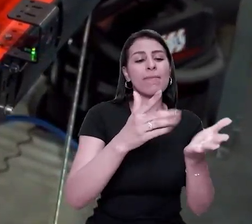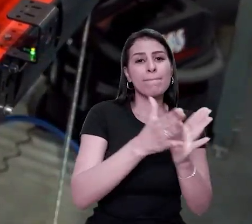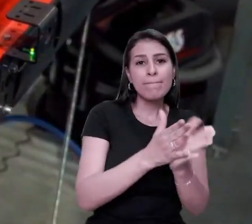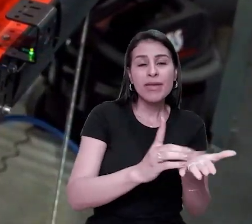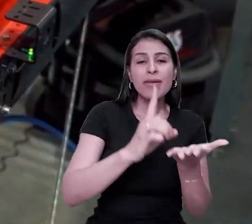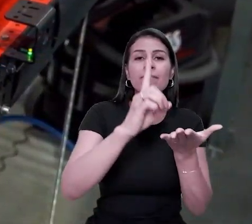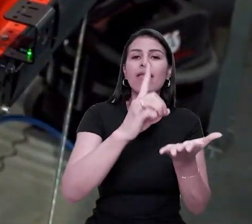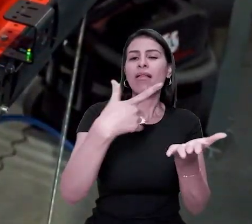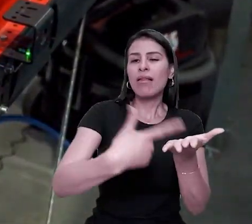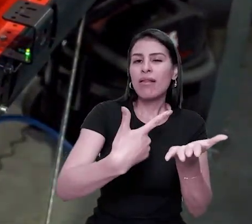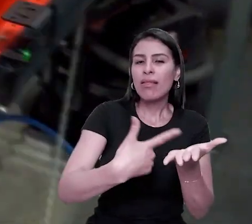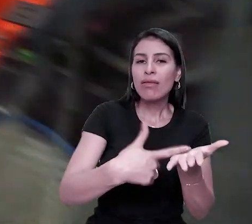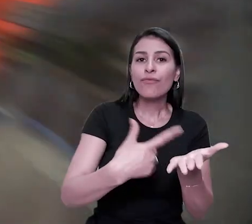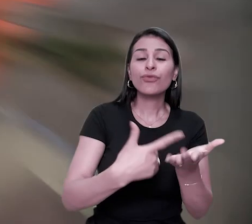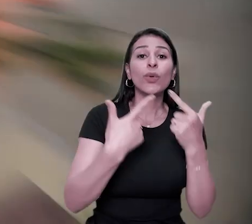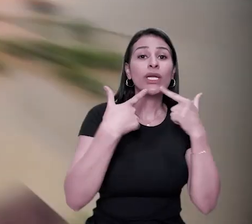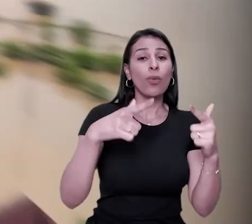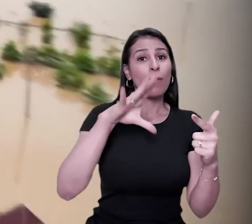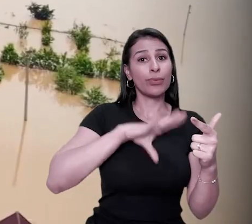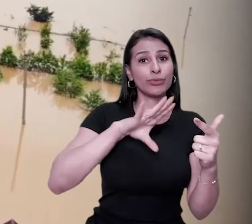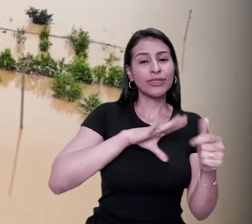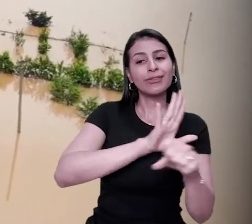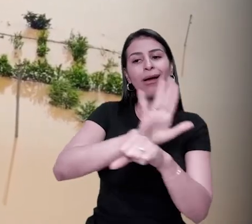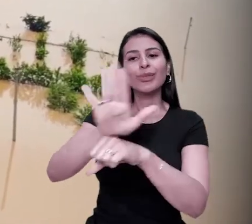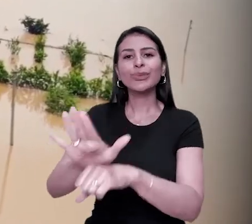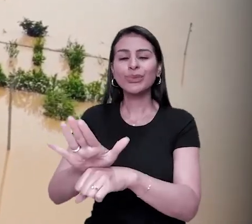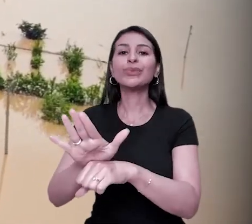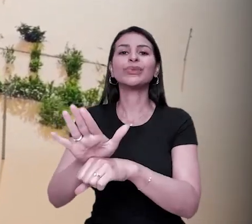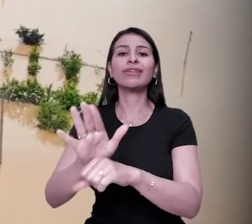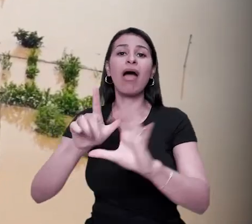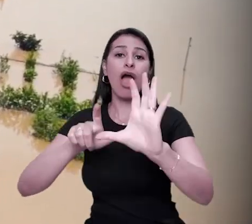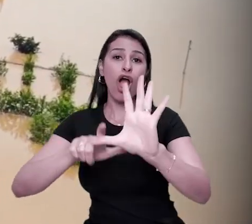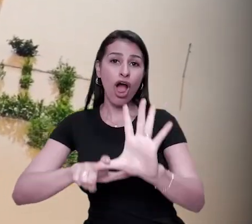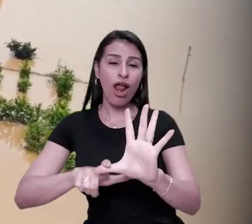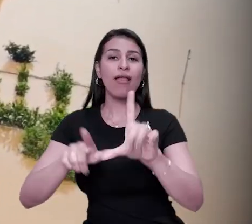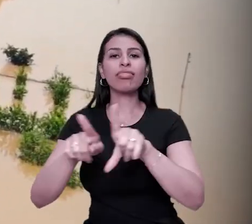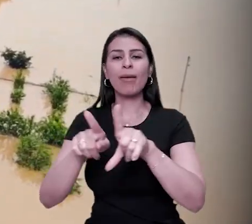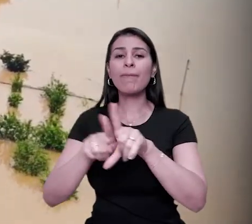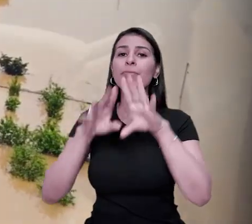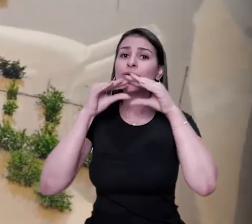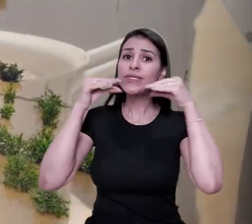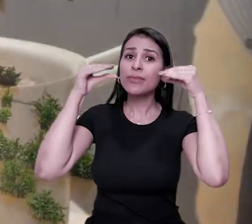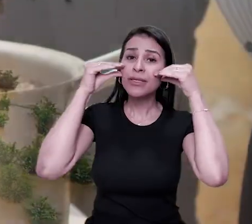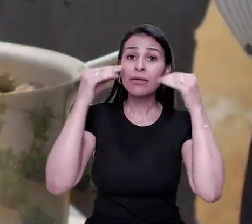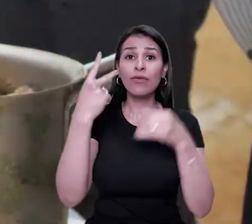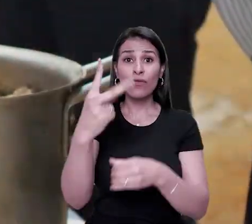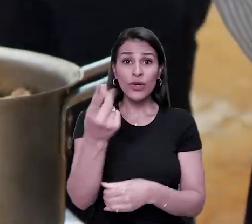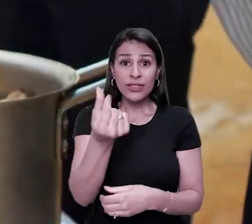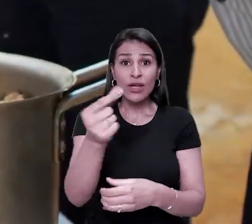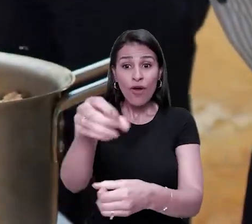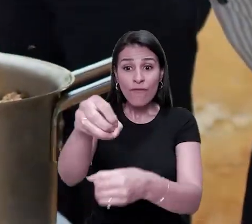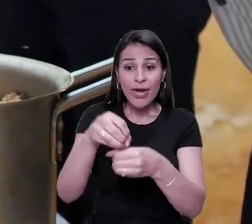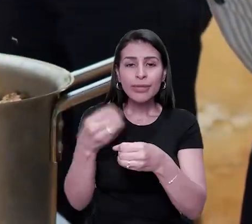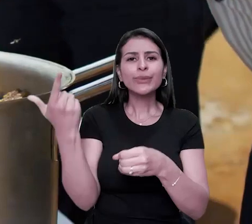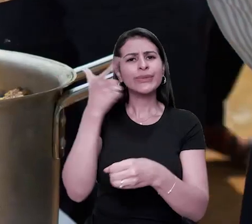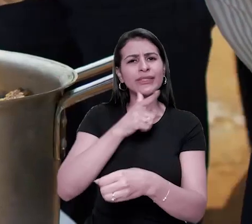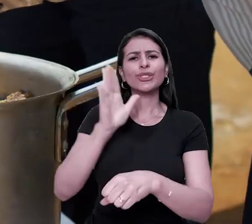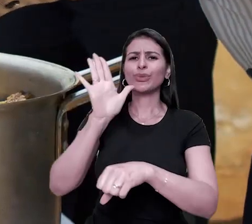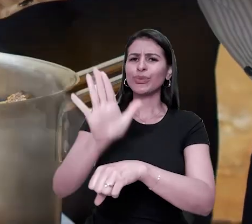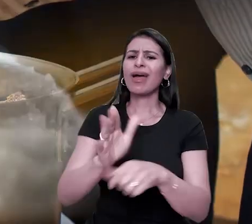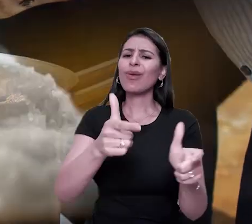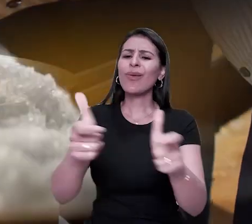Angola e Moçambique. Com a sua oferta, nós também conseguiremos apoiar situações de calamidade climática.